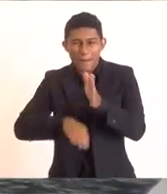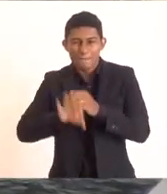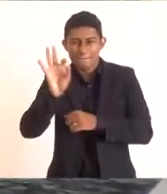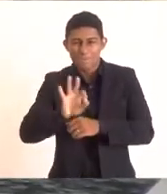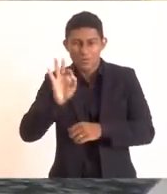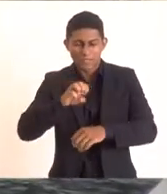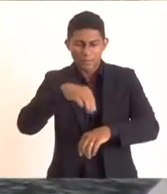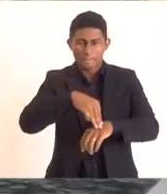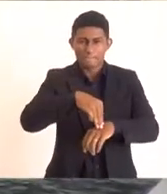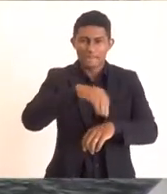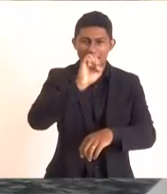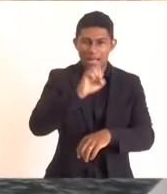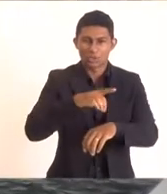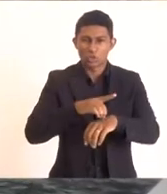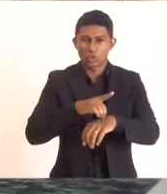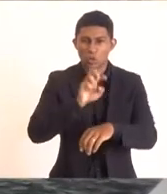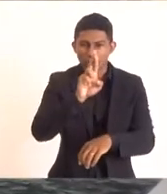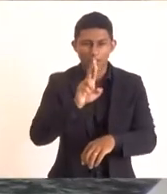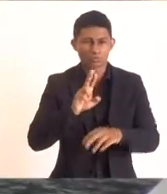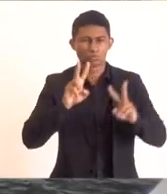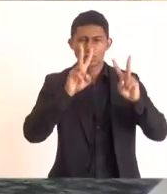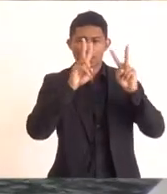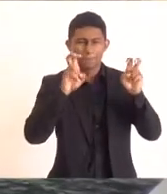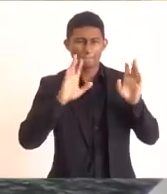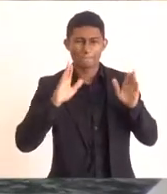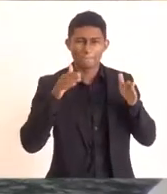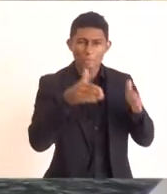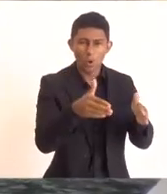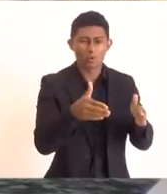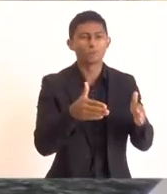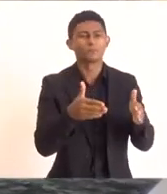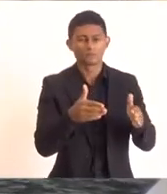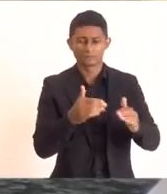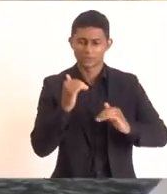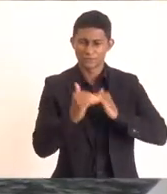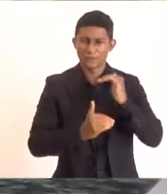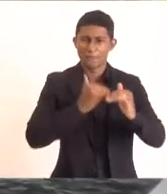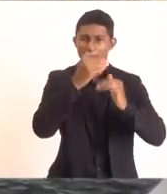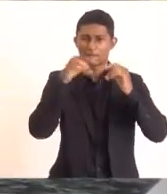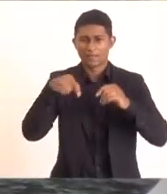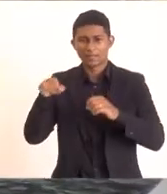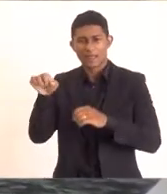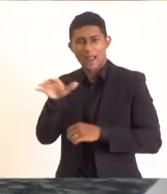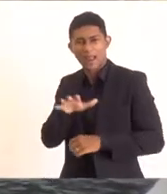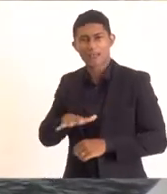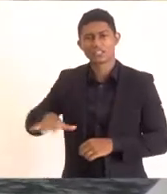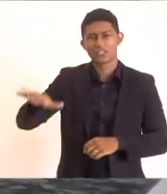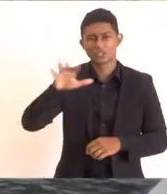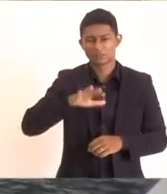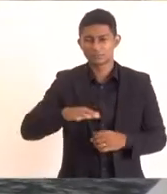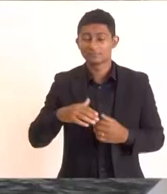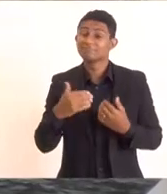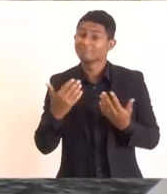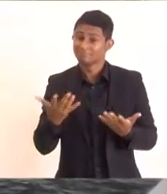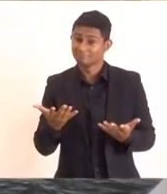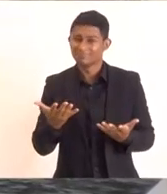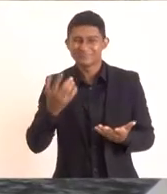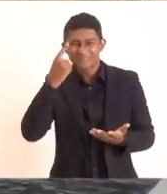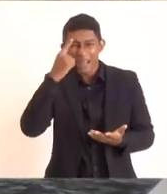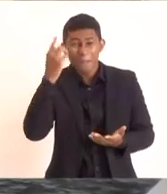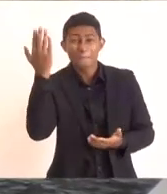para temas específicos do desenvolvimento da região. Isso foi o que possibilitou